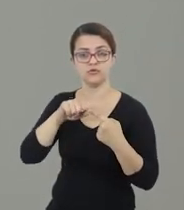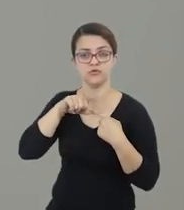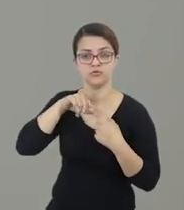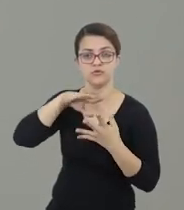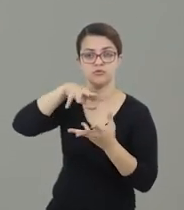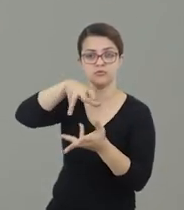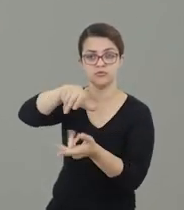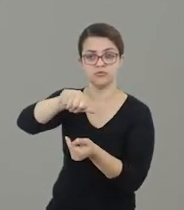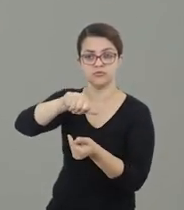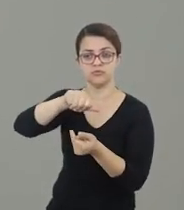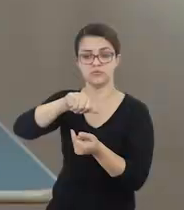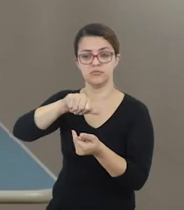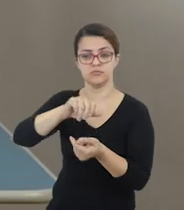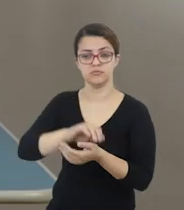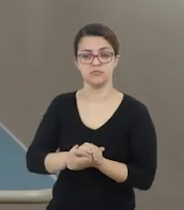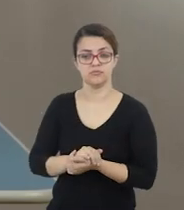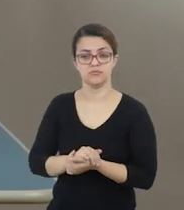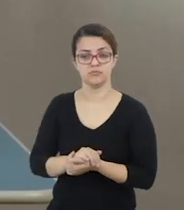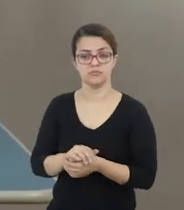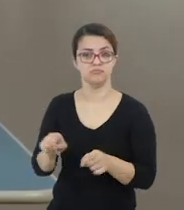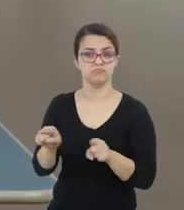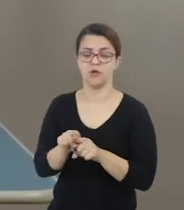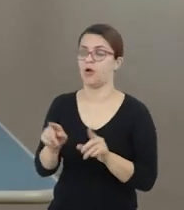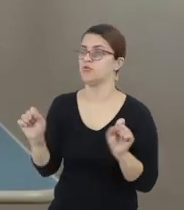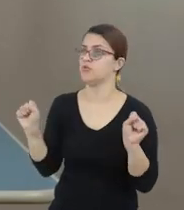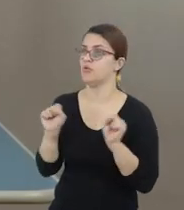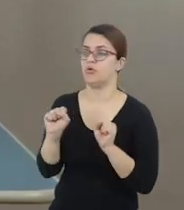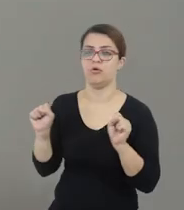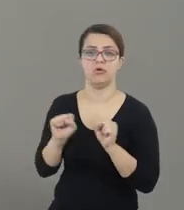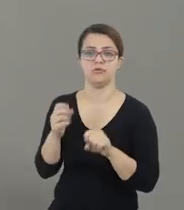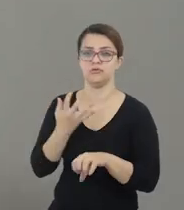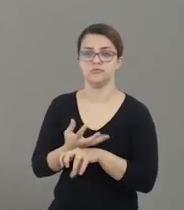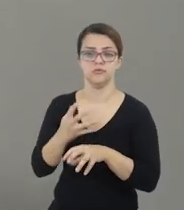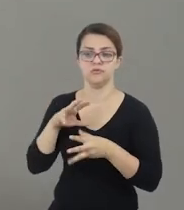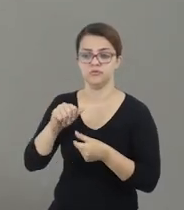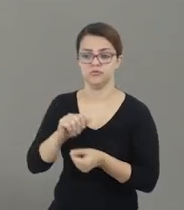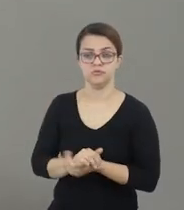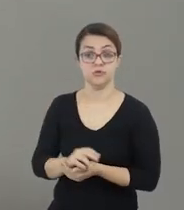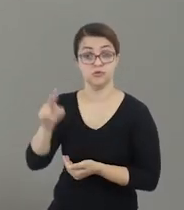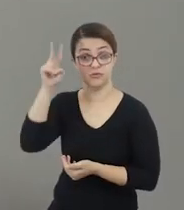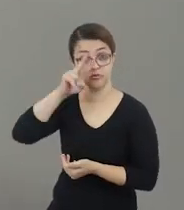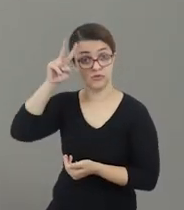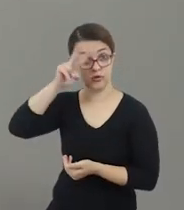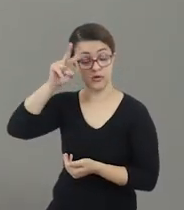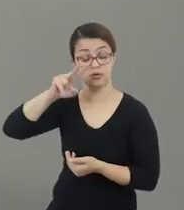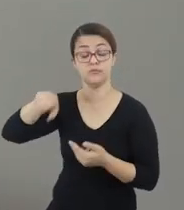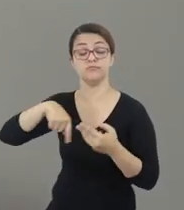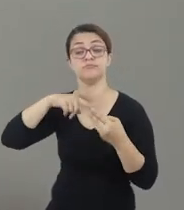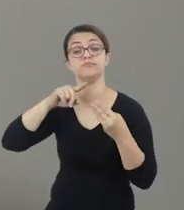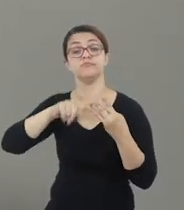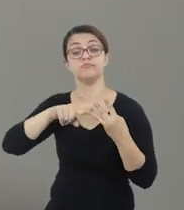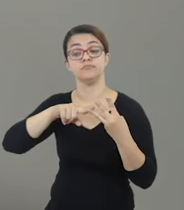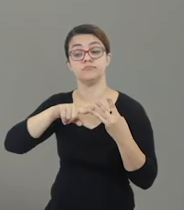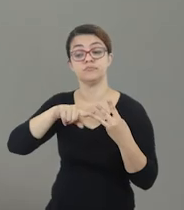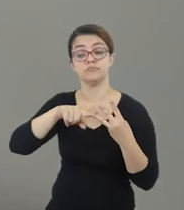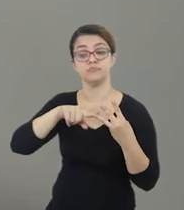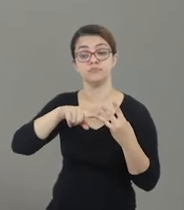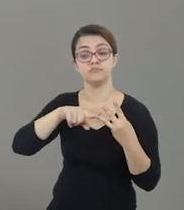Geography, que é geografia, que é uma das minhas matérias favoritas. History, de história. Matéria,